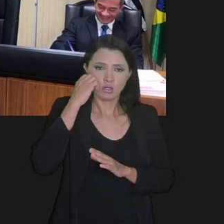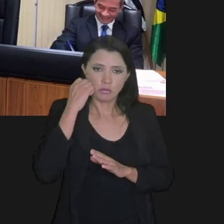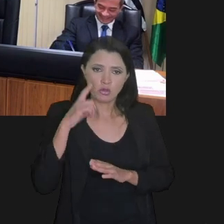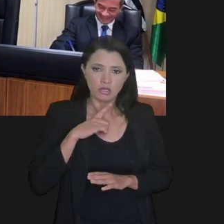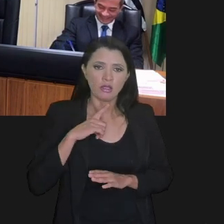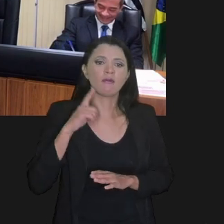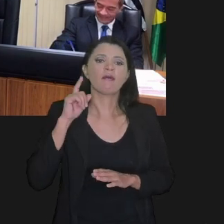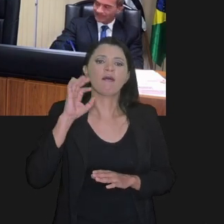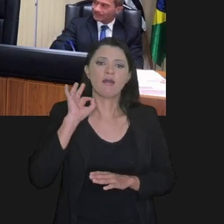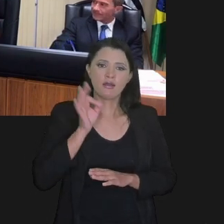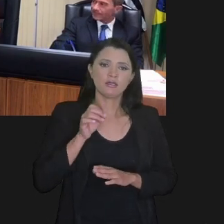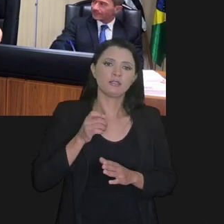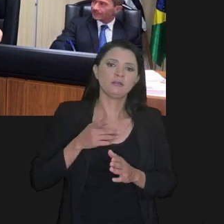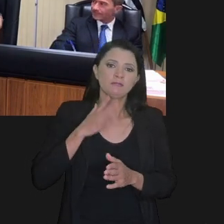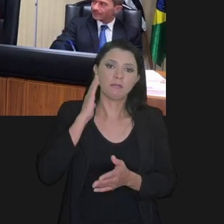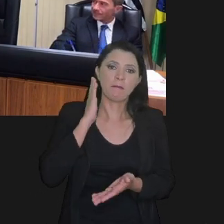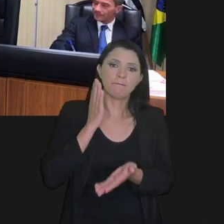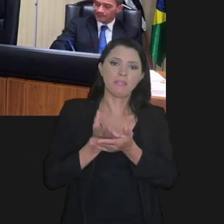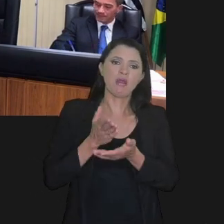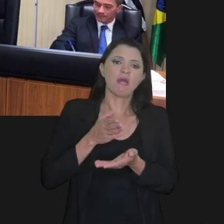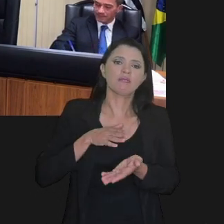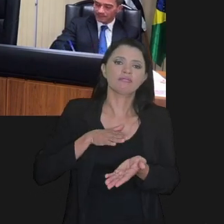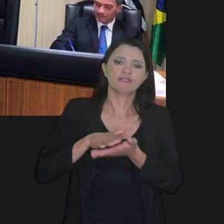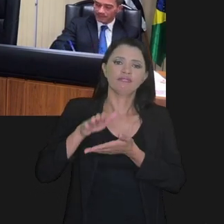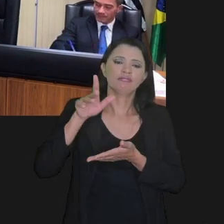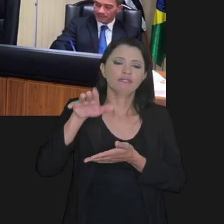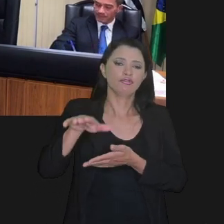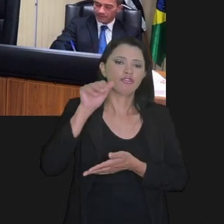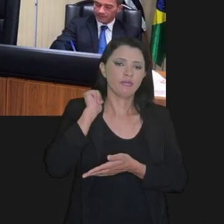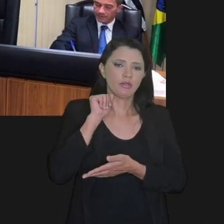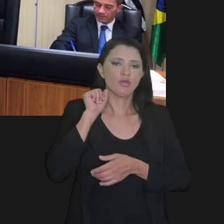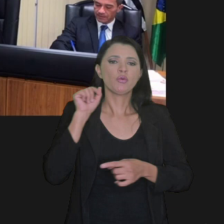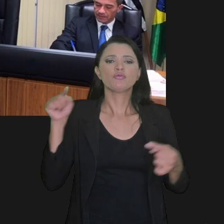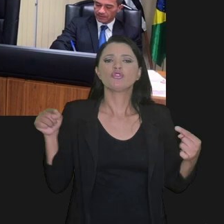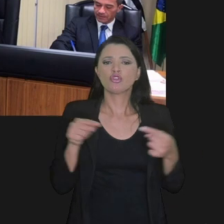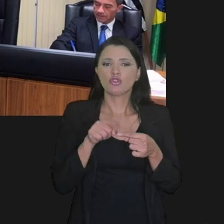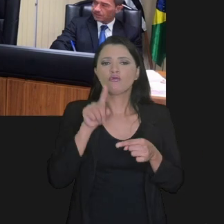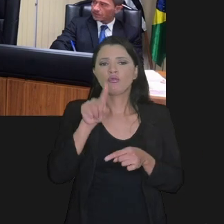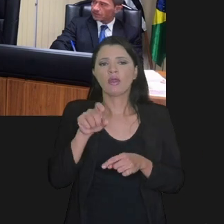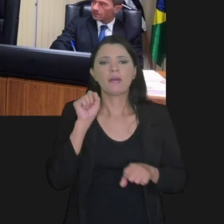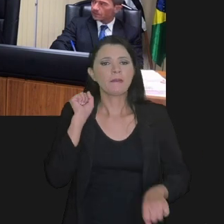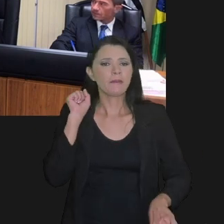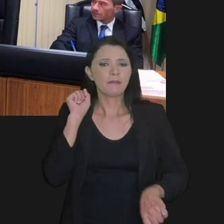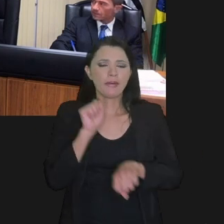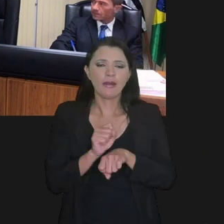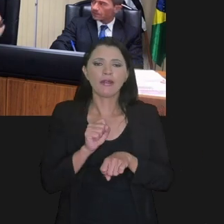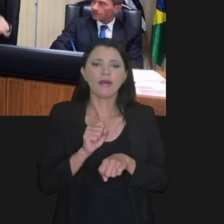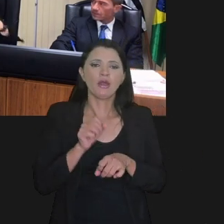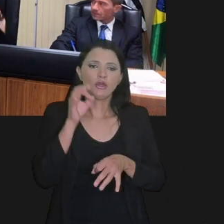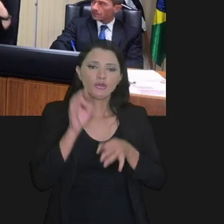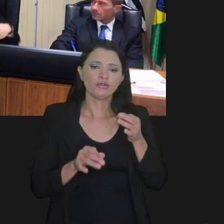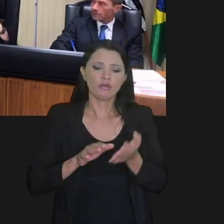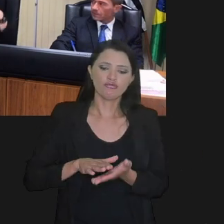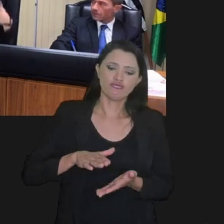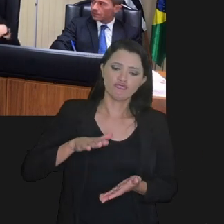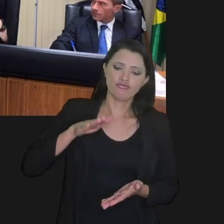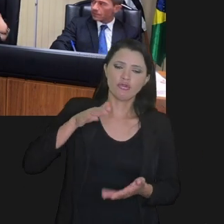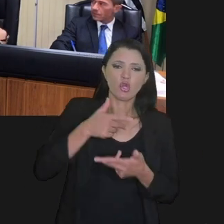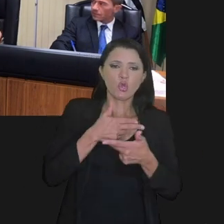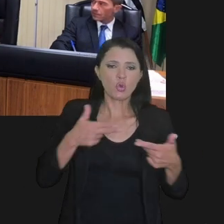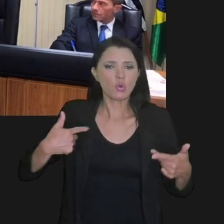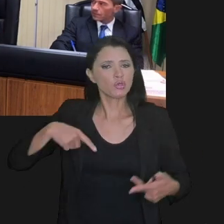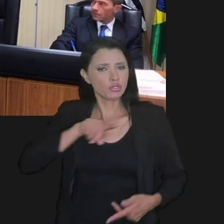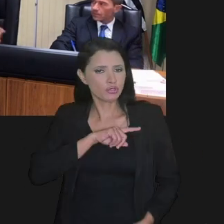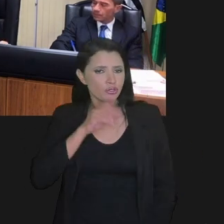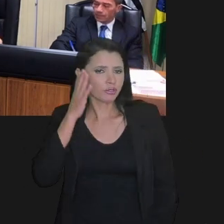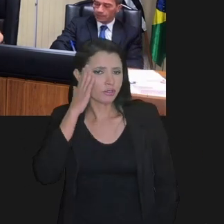algum indicativo de operação, aí sim a execução fiscal é ajuizada. O objetivo aqui é parar de entulhar o